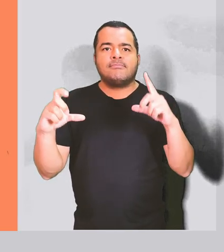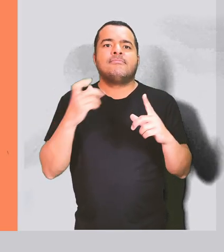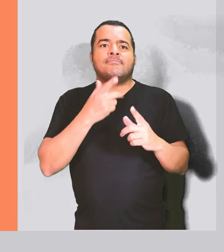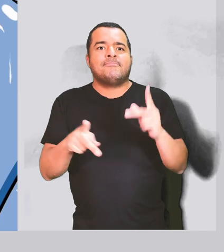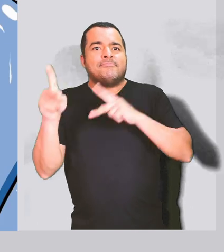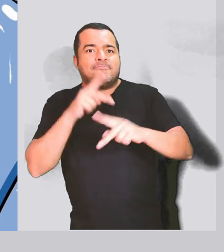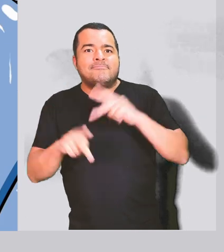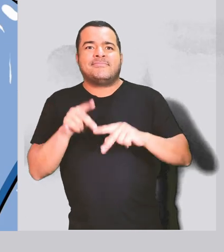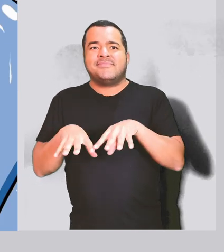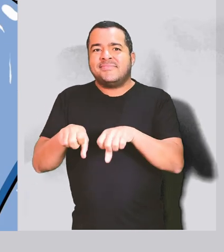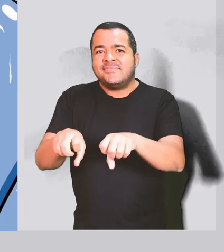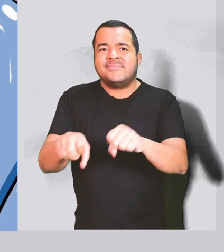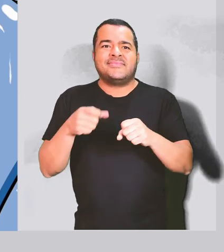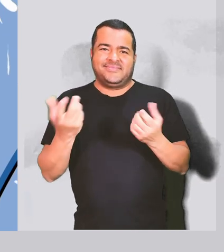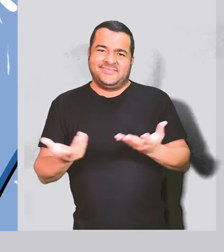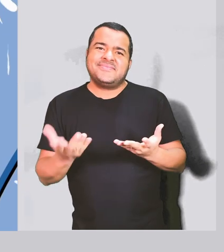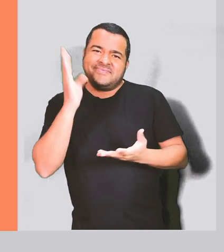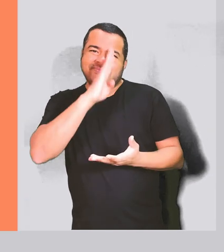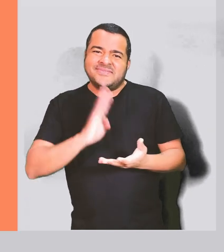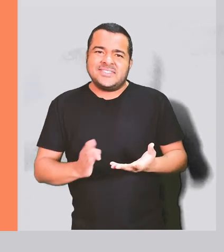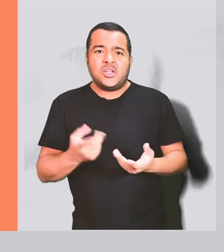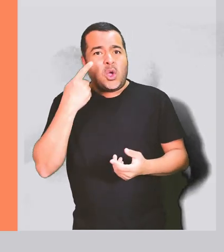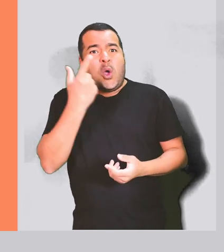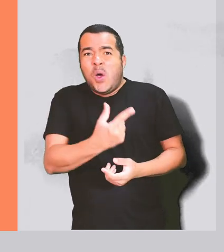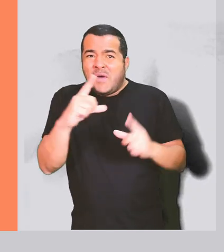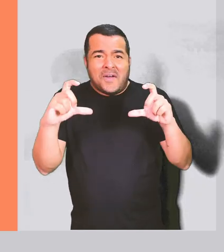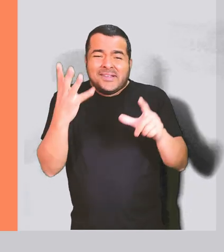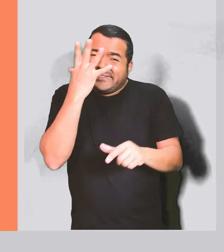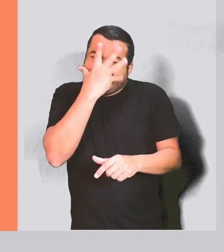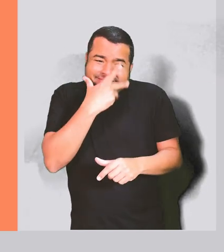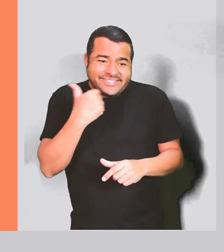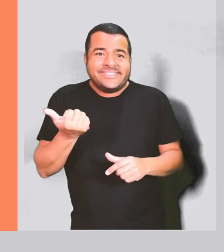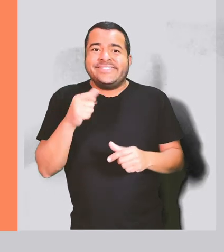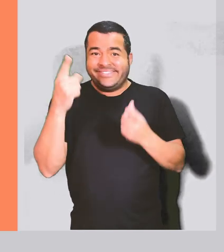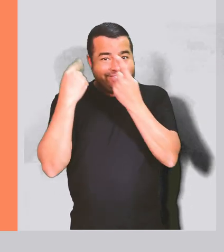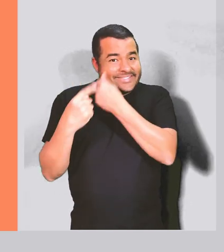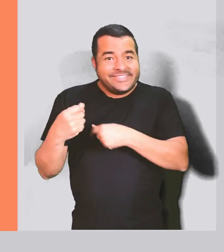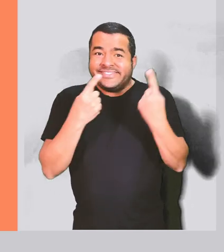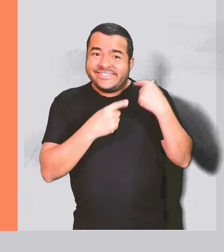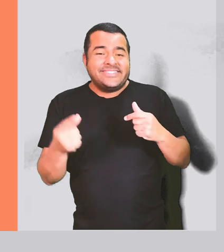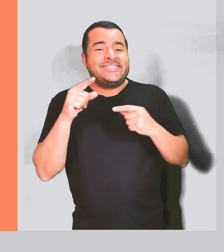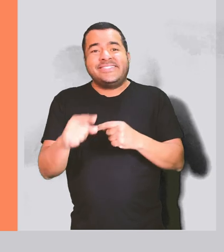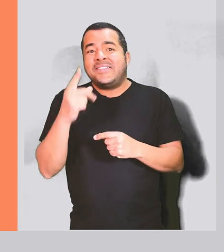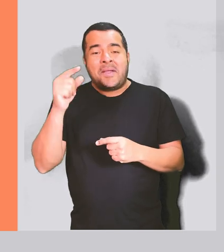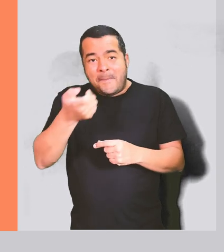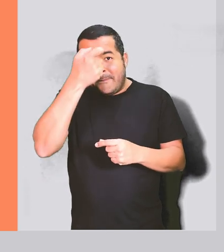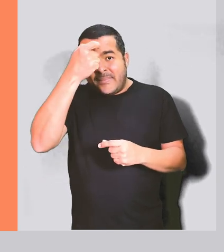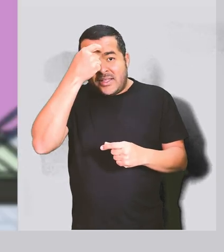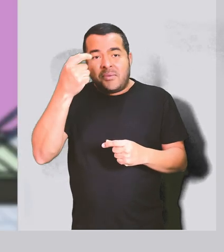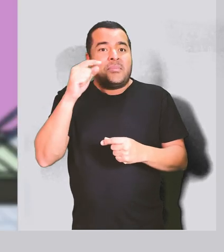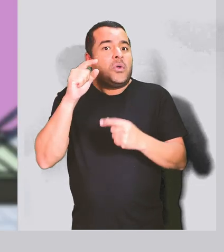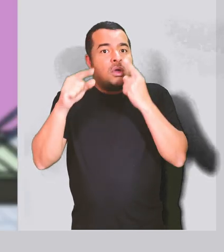é que precisam povoar o imaginário brasileiro, não acham? Olha essa foto que linda! Trançando cabelo, trançando